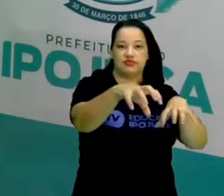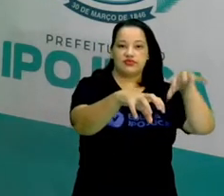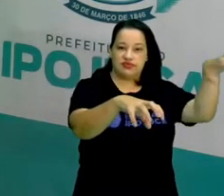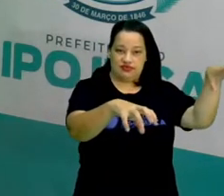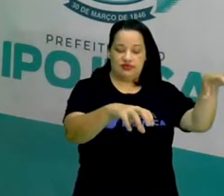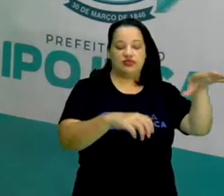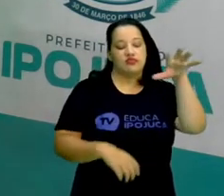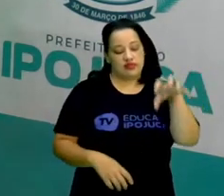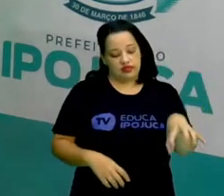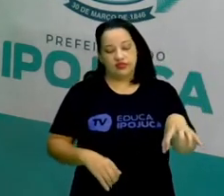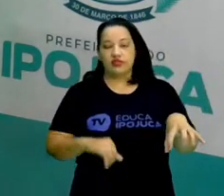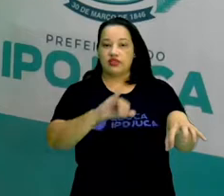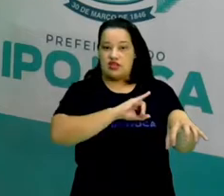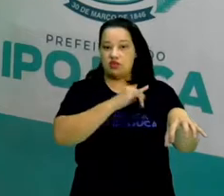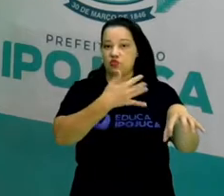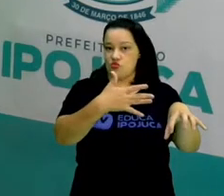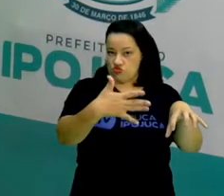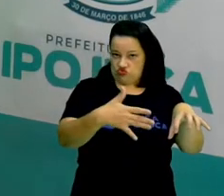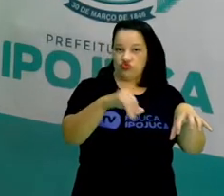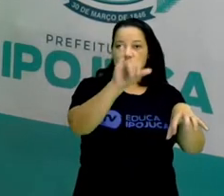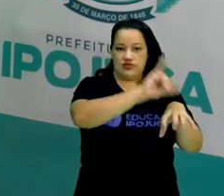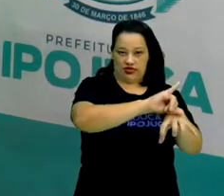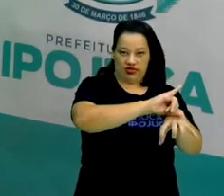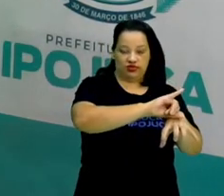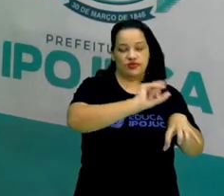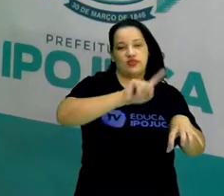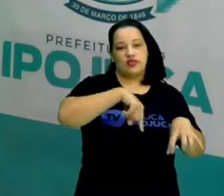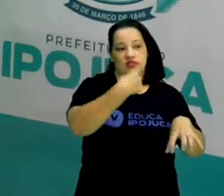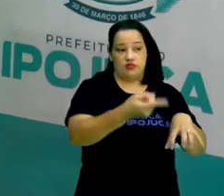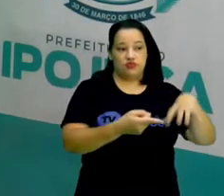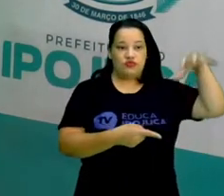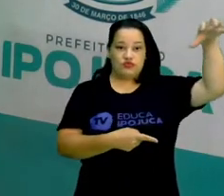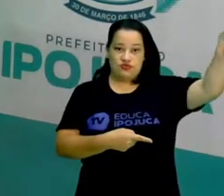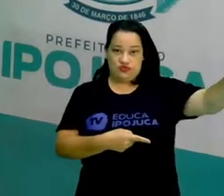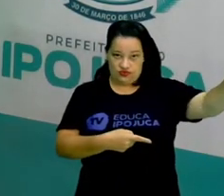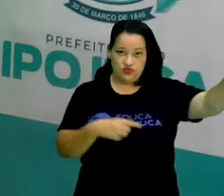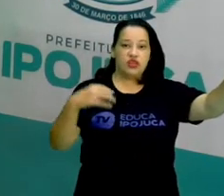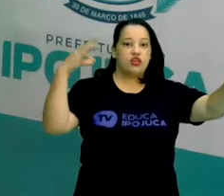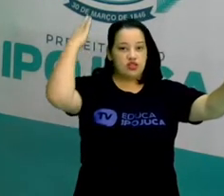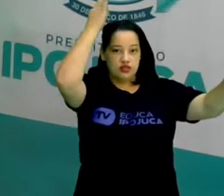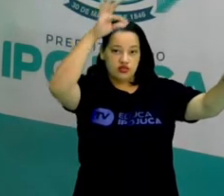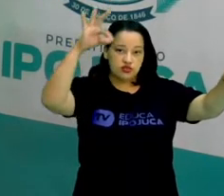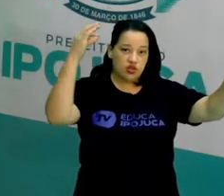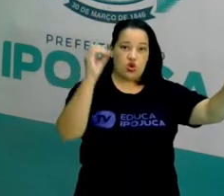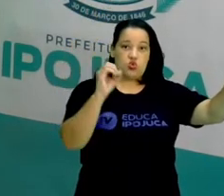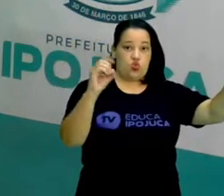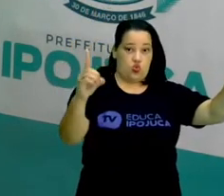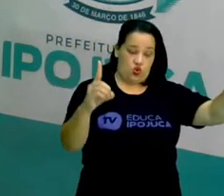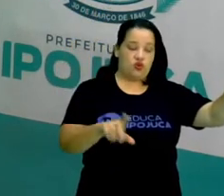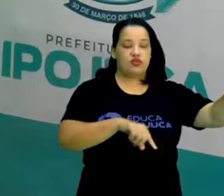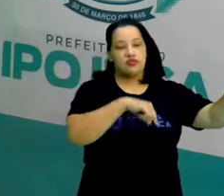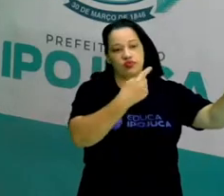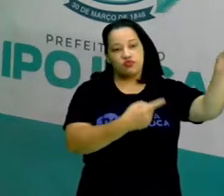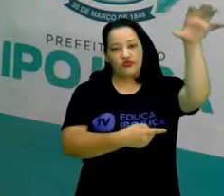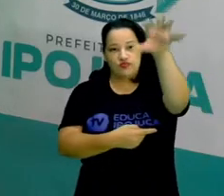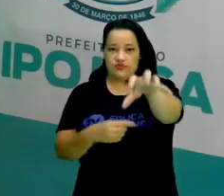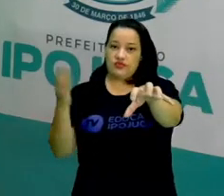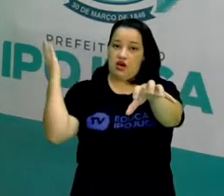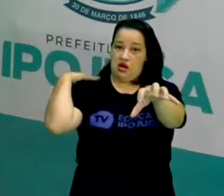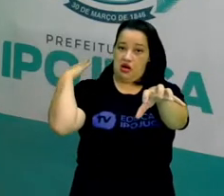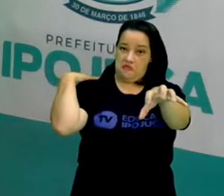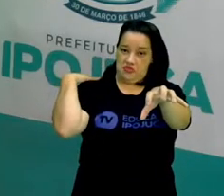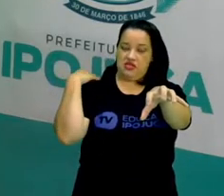Ipojuca, que a gente chama de Ipojuca-sede, Nossa Senhora do Ó e Camela, conforme a lei municipal de